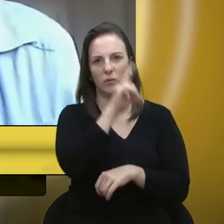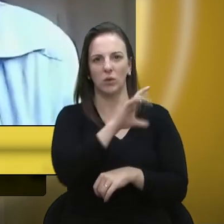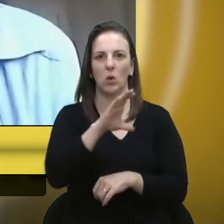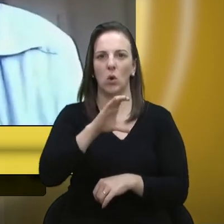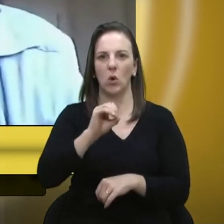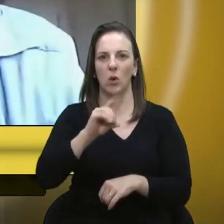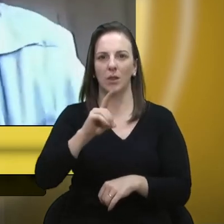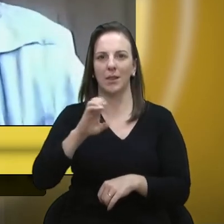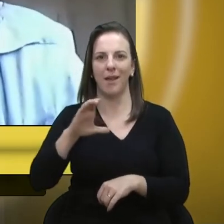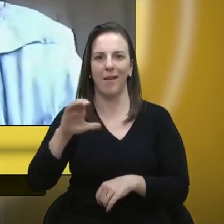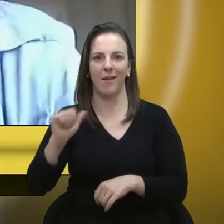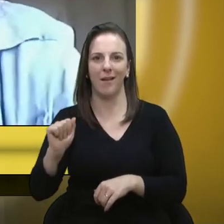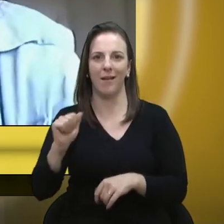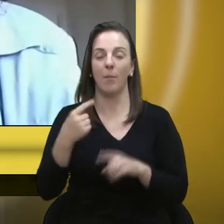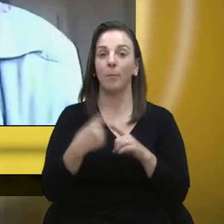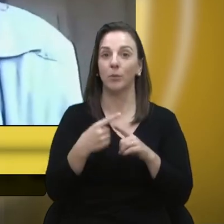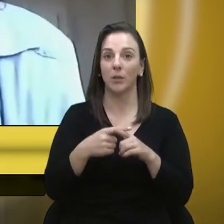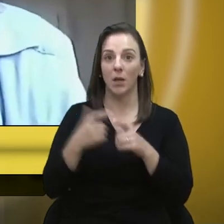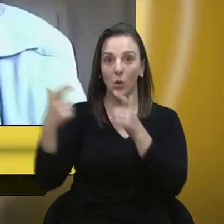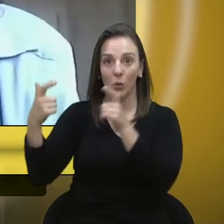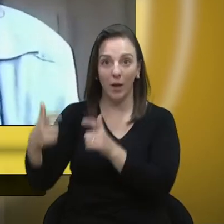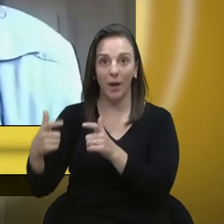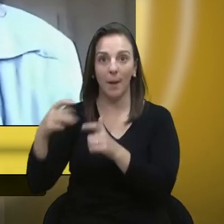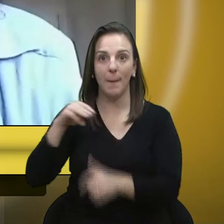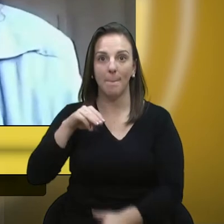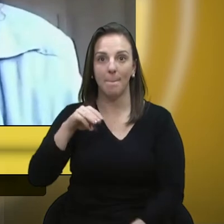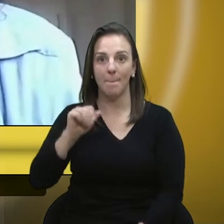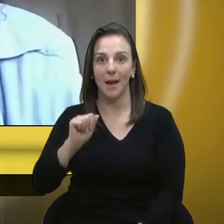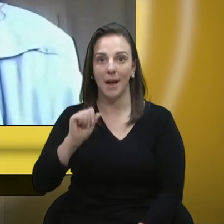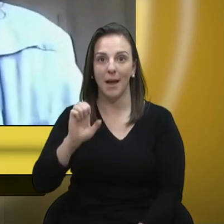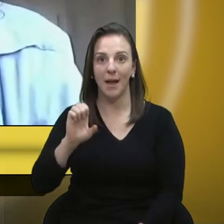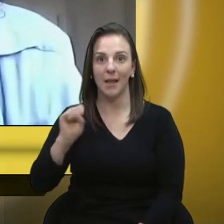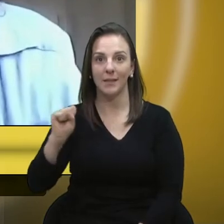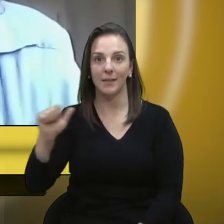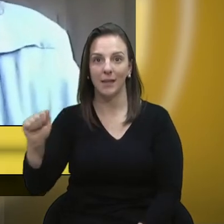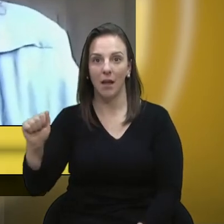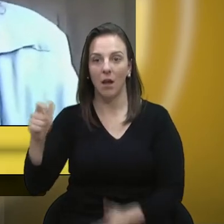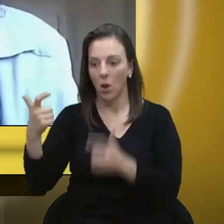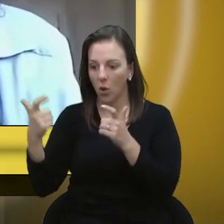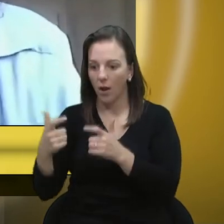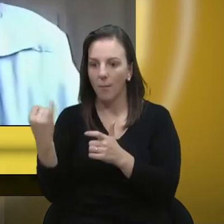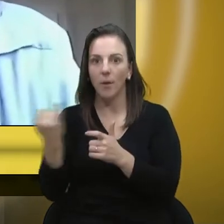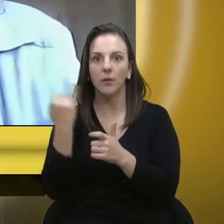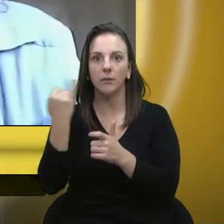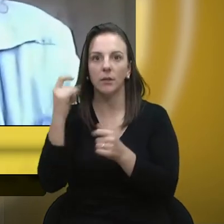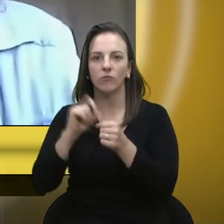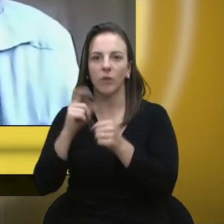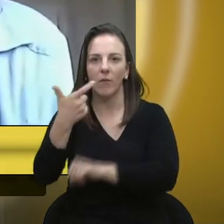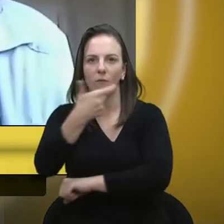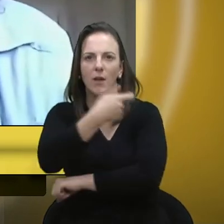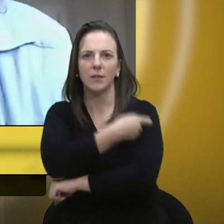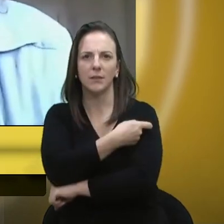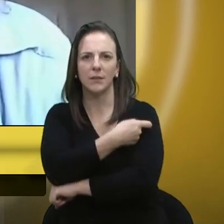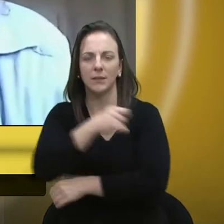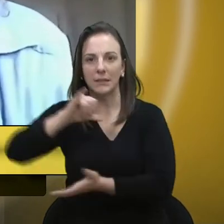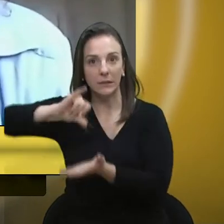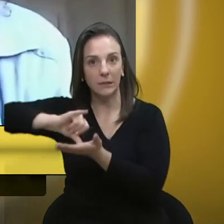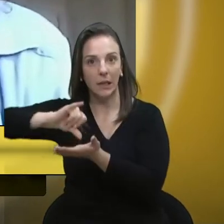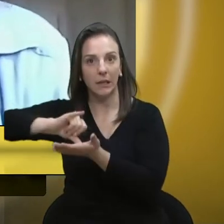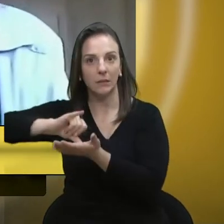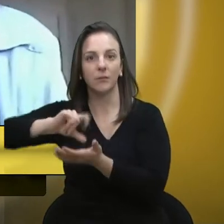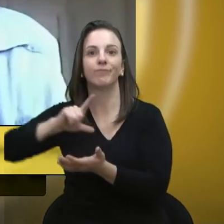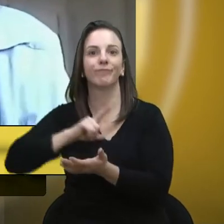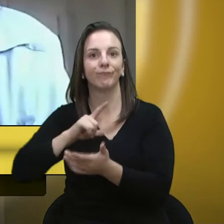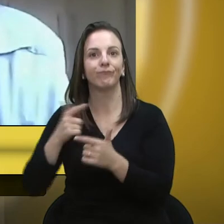que, inclusive, a Maesa, local de vacinação importante, central aqui de Caxias do Sul, sofre com problema de roçadas,